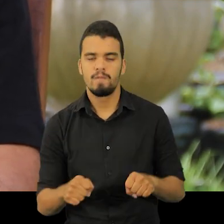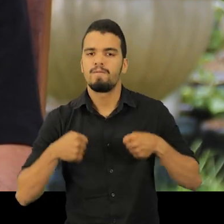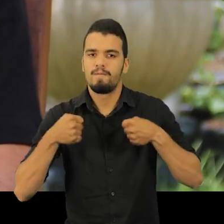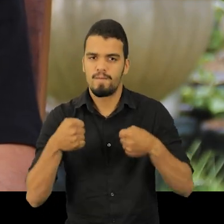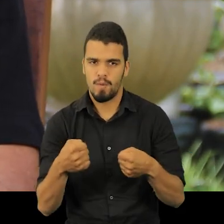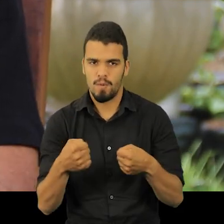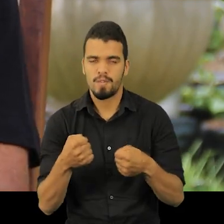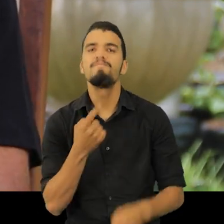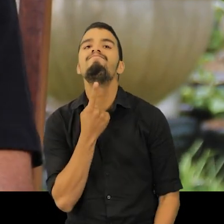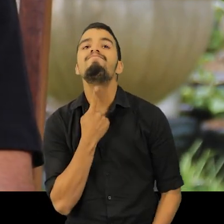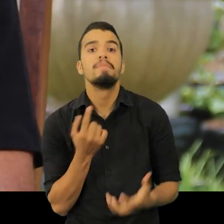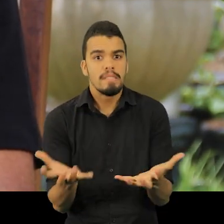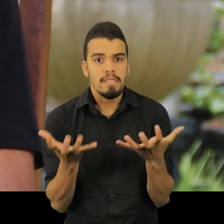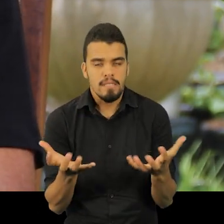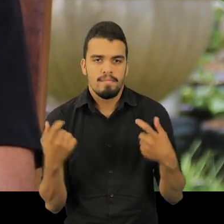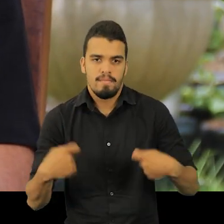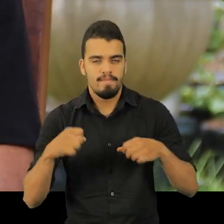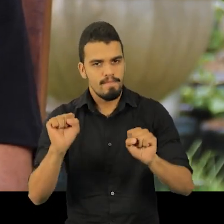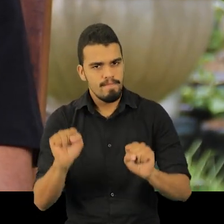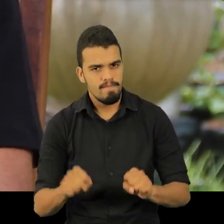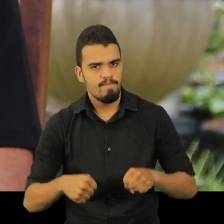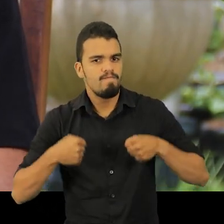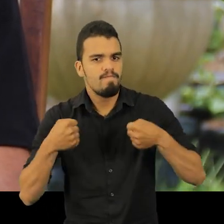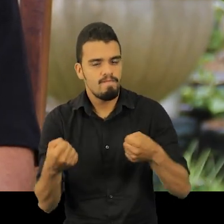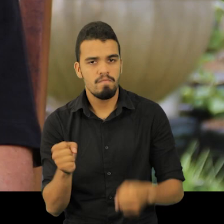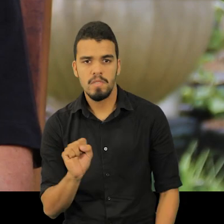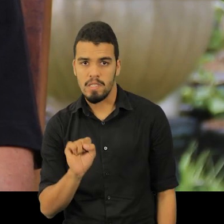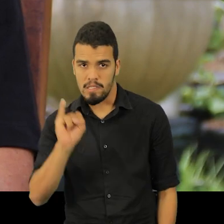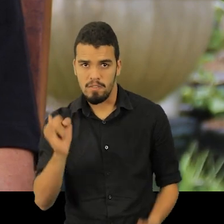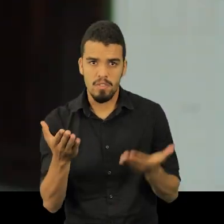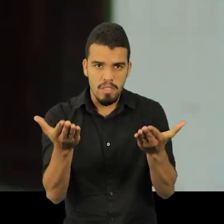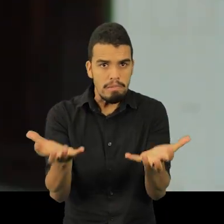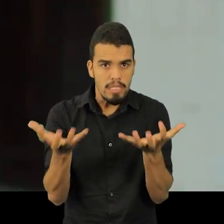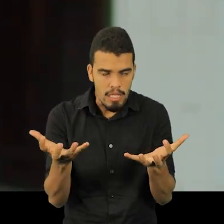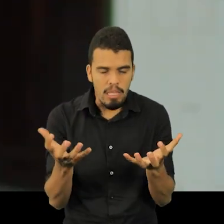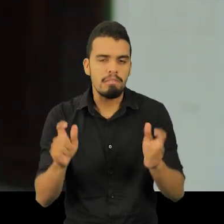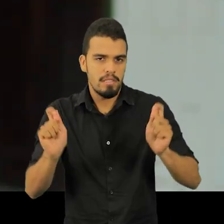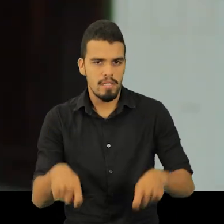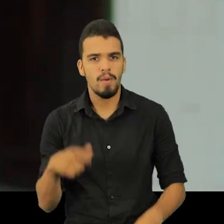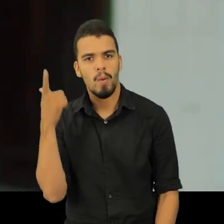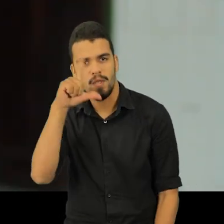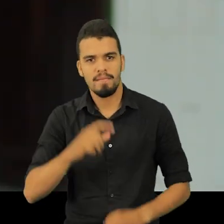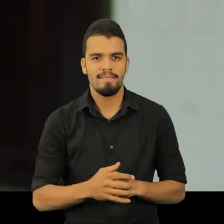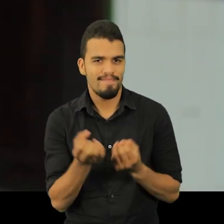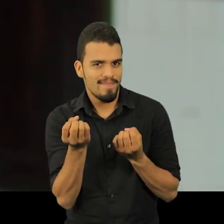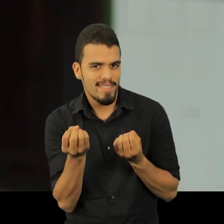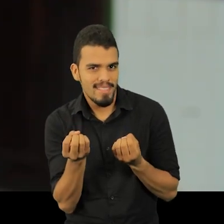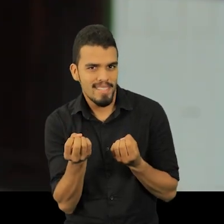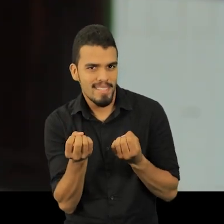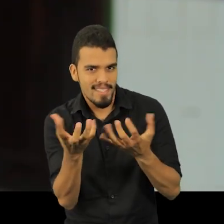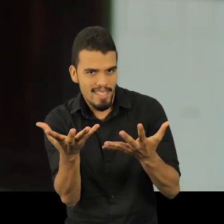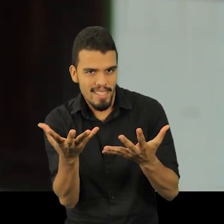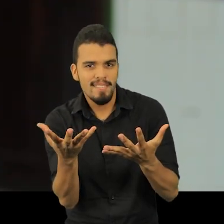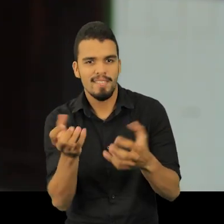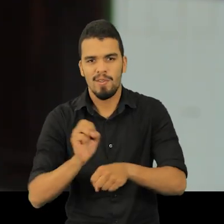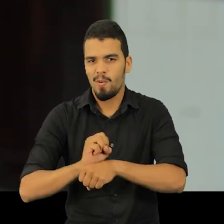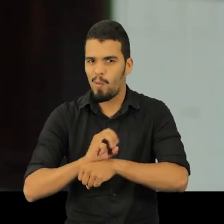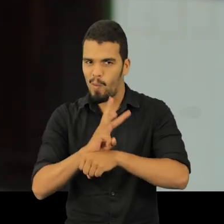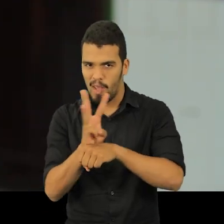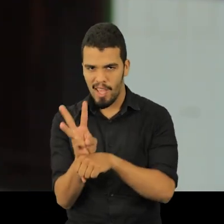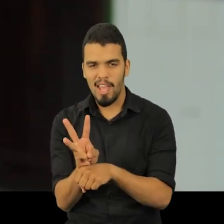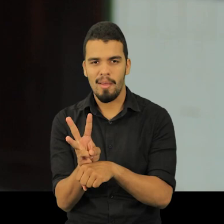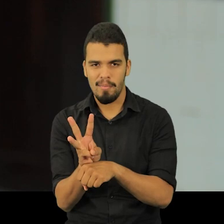vontade. Quer dizer, você querer. Quando você quer, você consegue. Dizer para a Uema que ela faz parte da minha